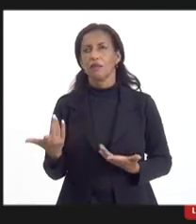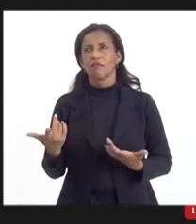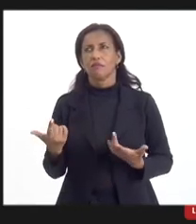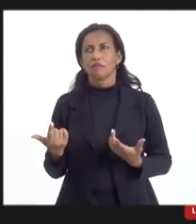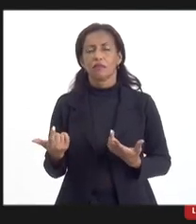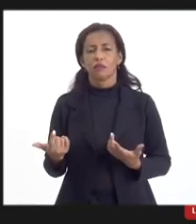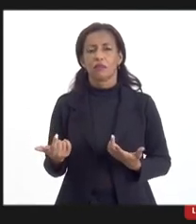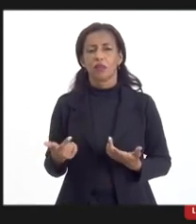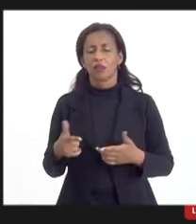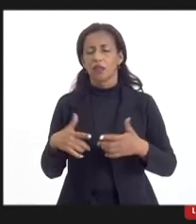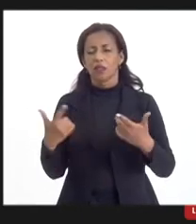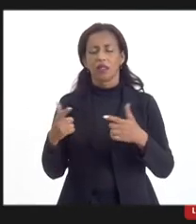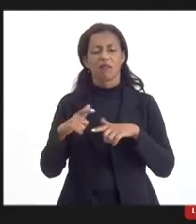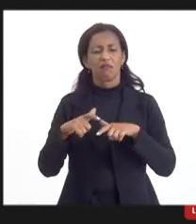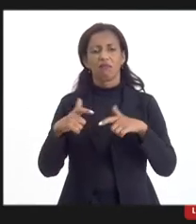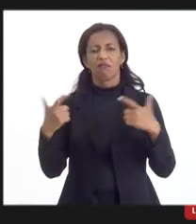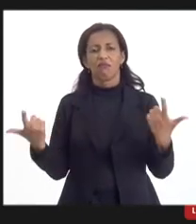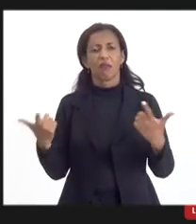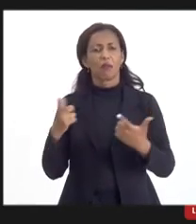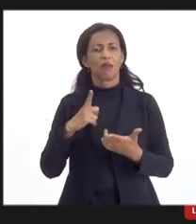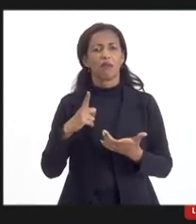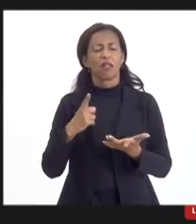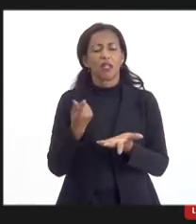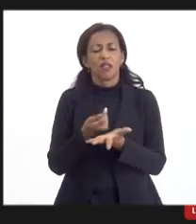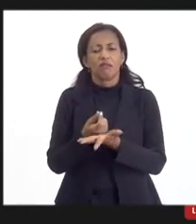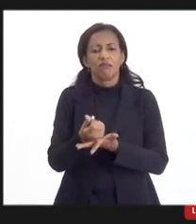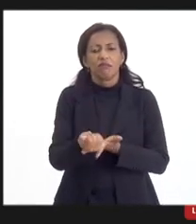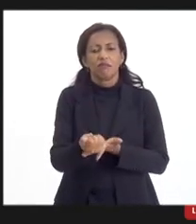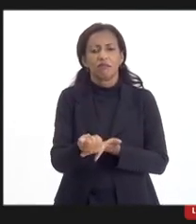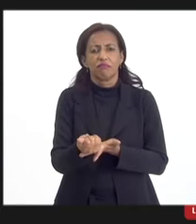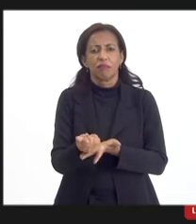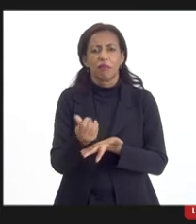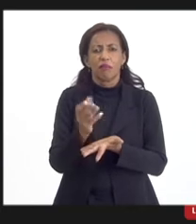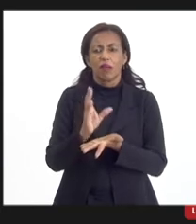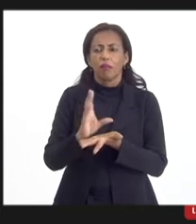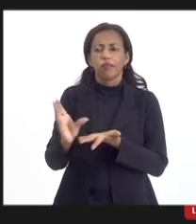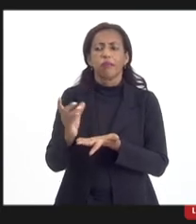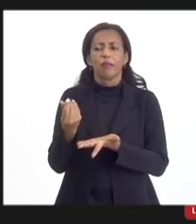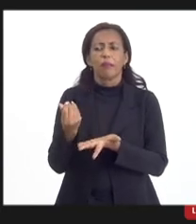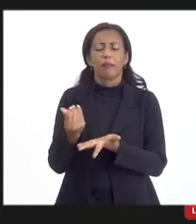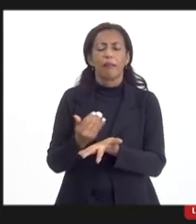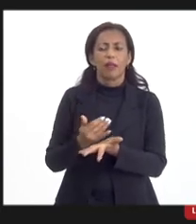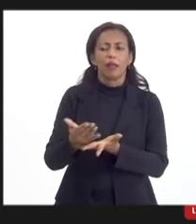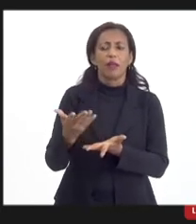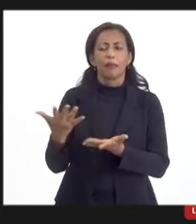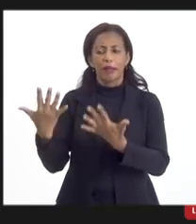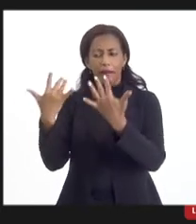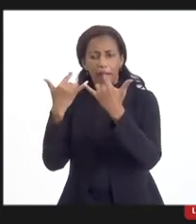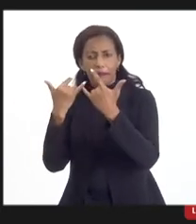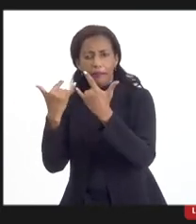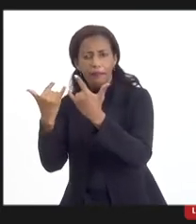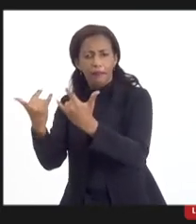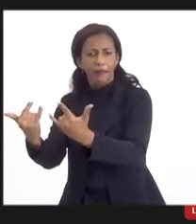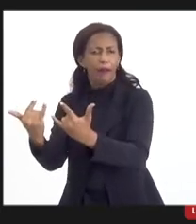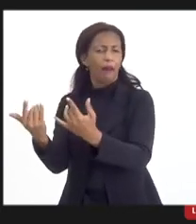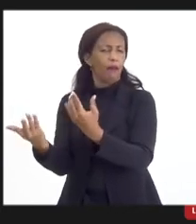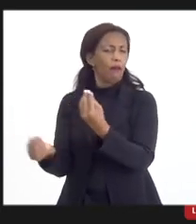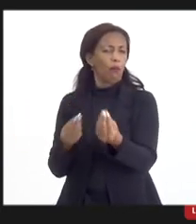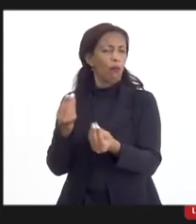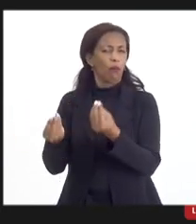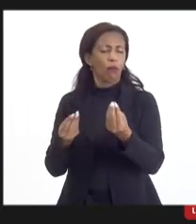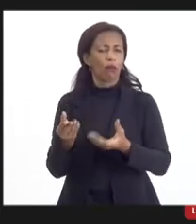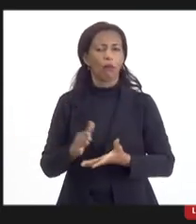esse financiamento para iniciar, para que atraia, de tamanho seria?